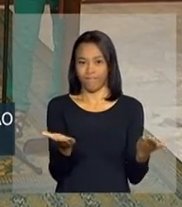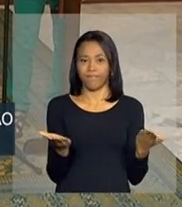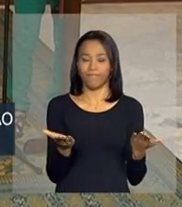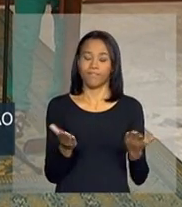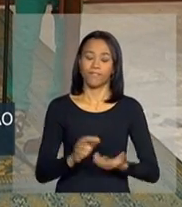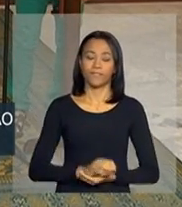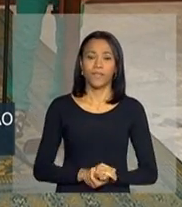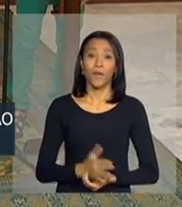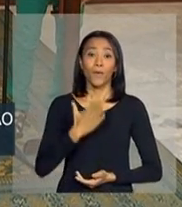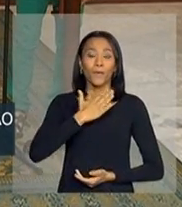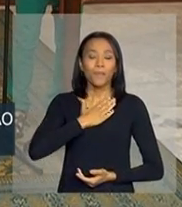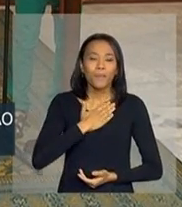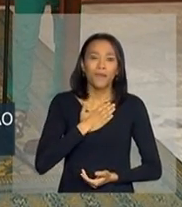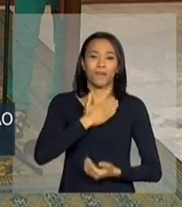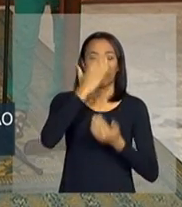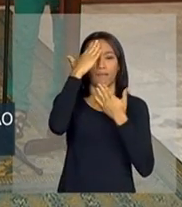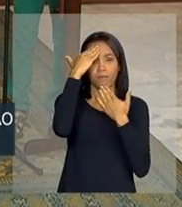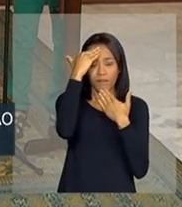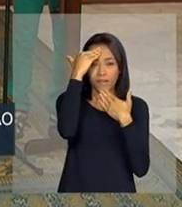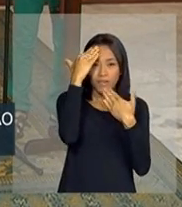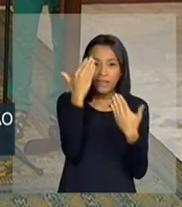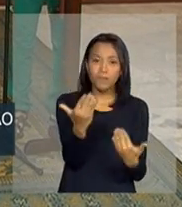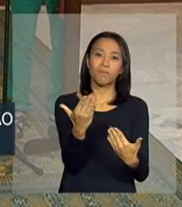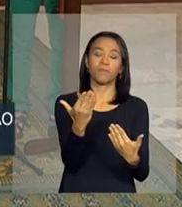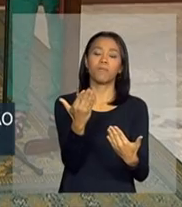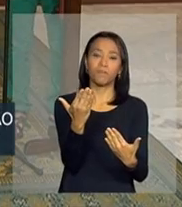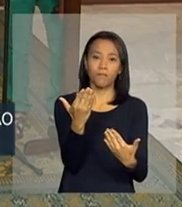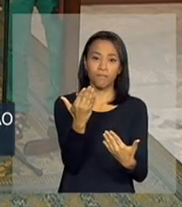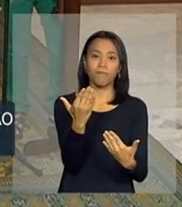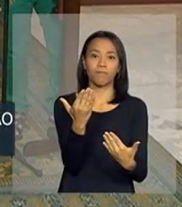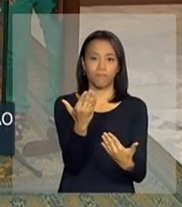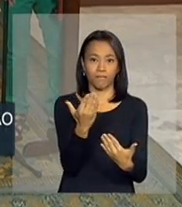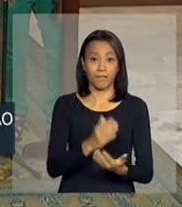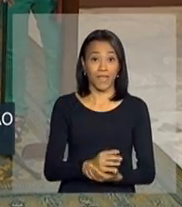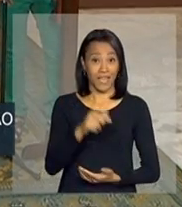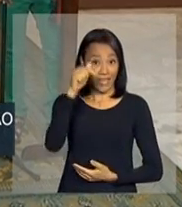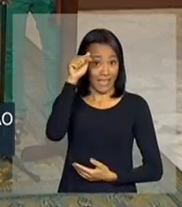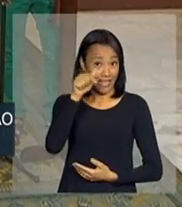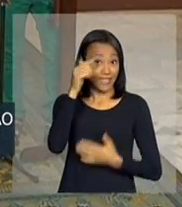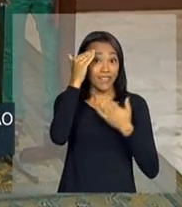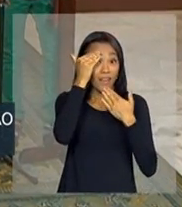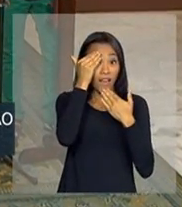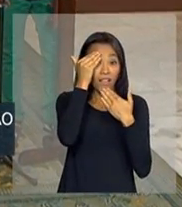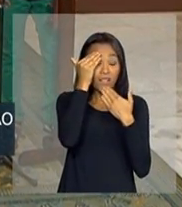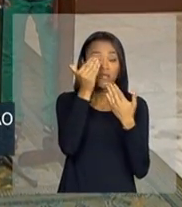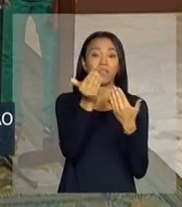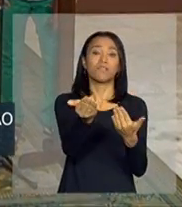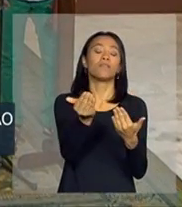agradecimento, e esse meu agradecimento